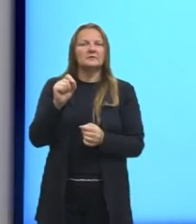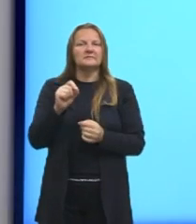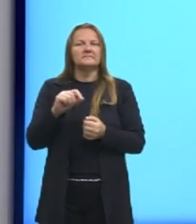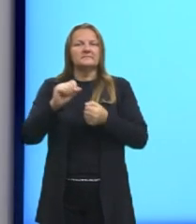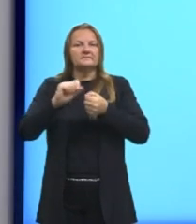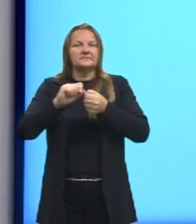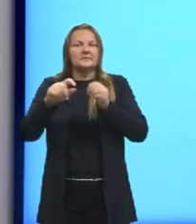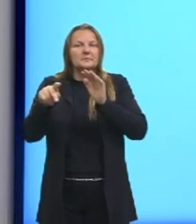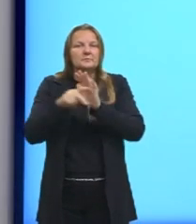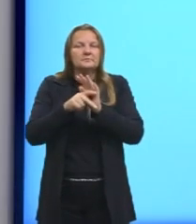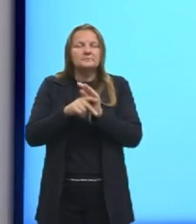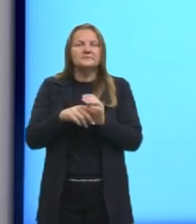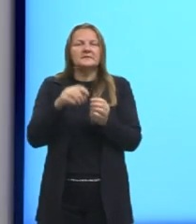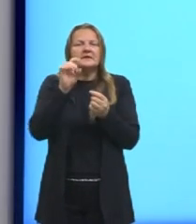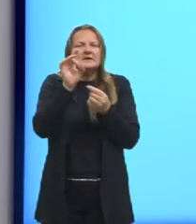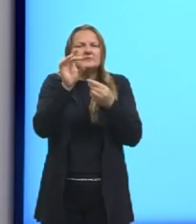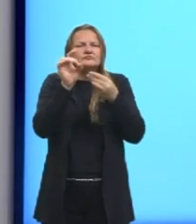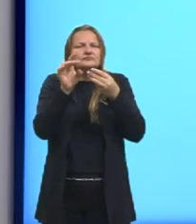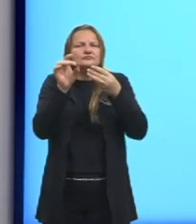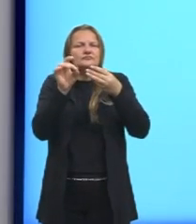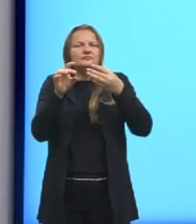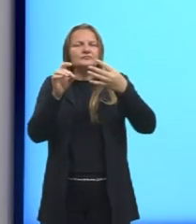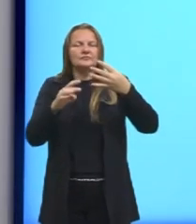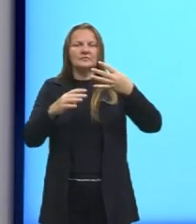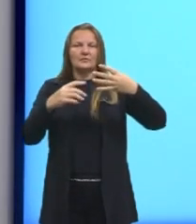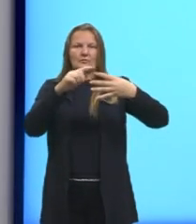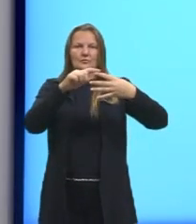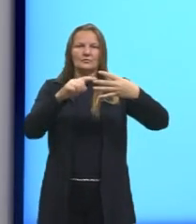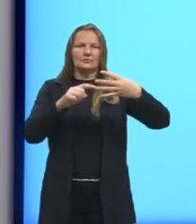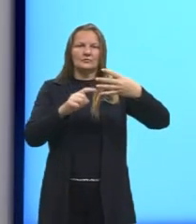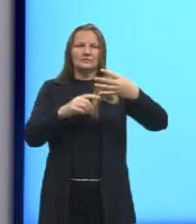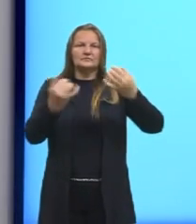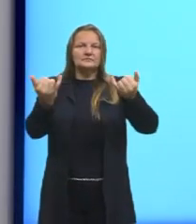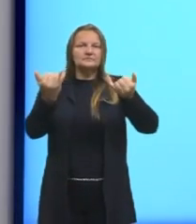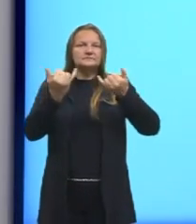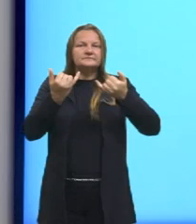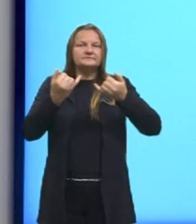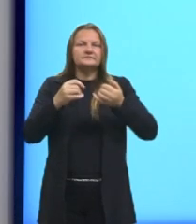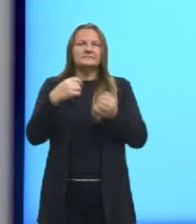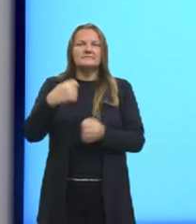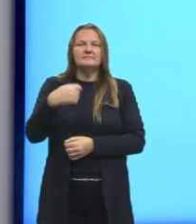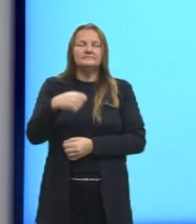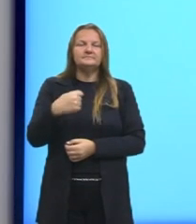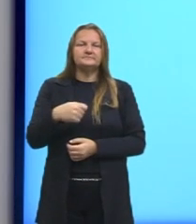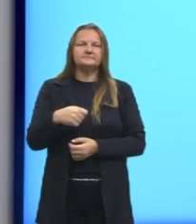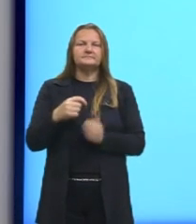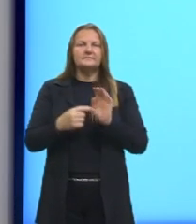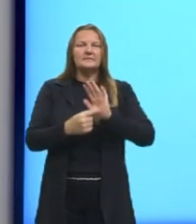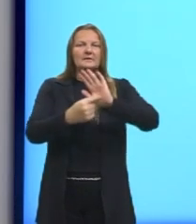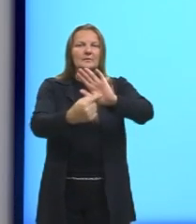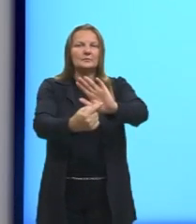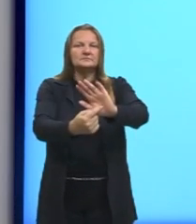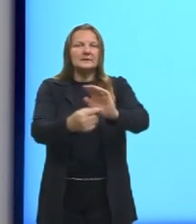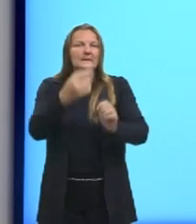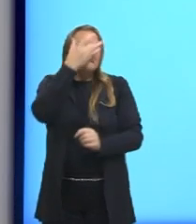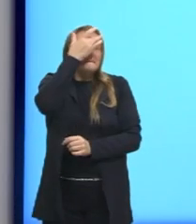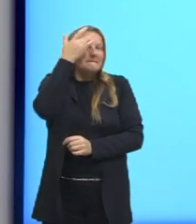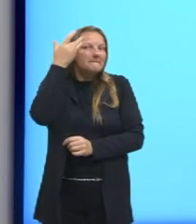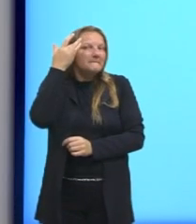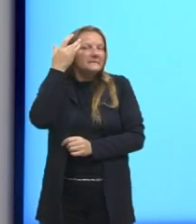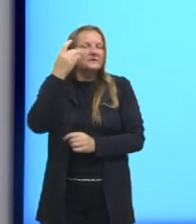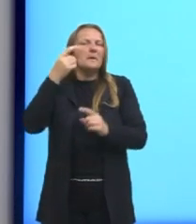A cada parte que ele nos traz essa necessidade de mostrar às pessoas o